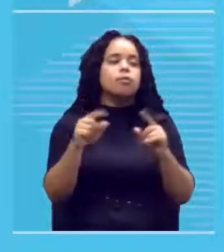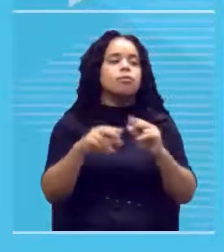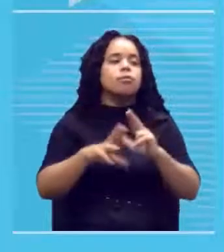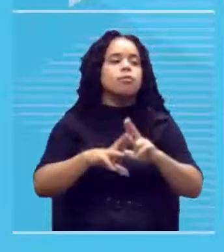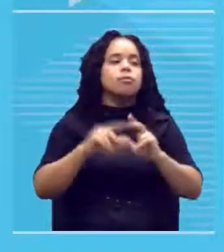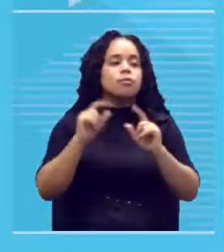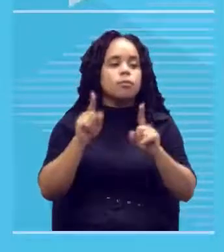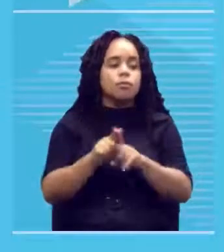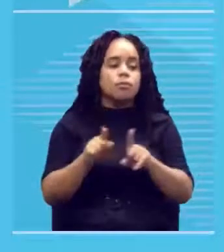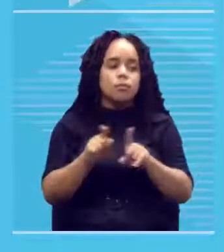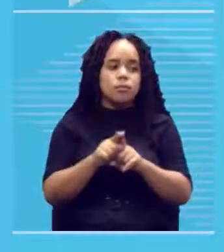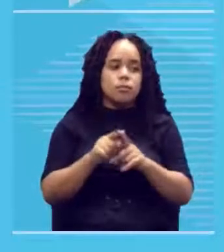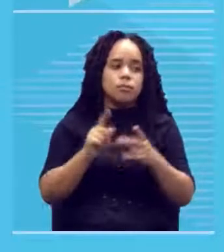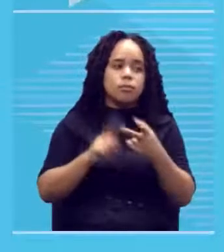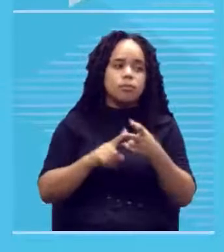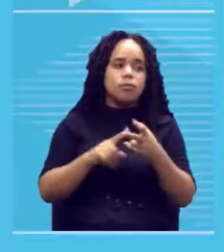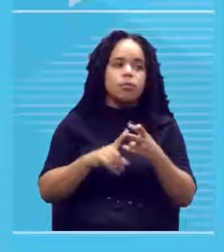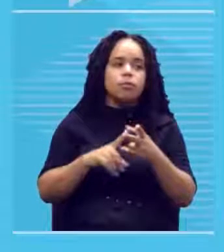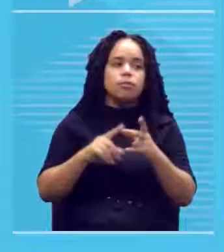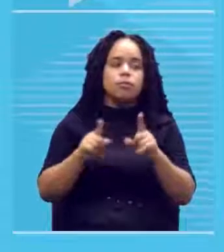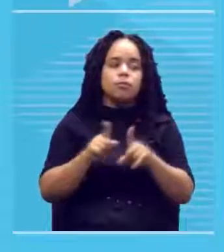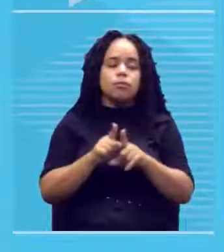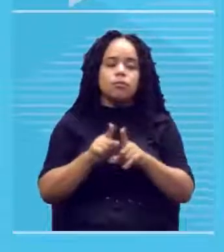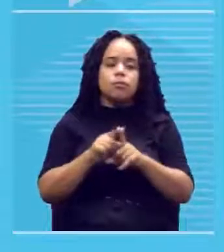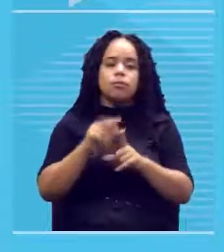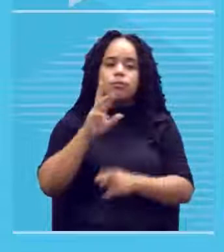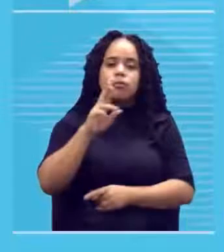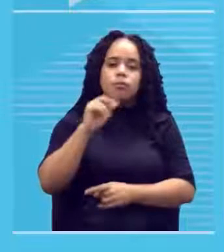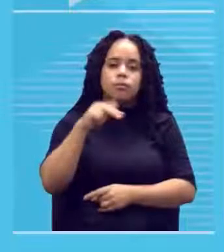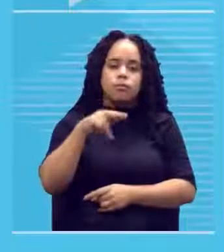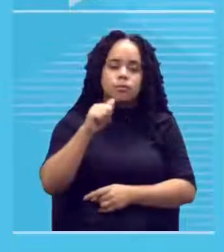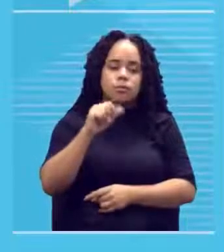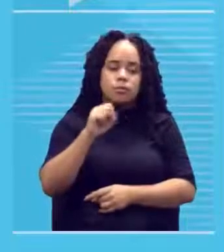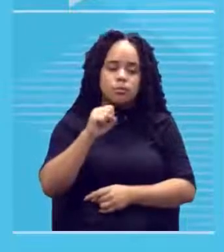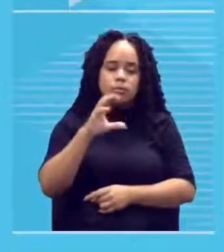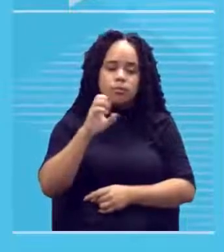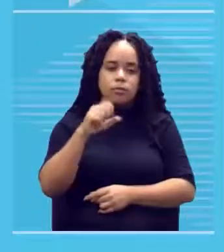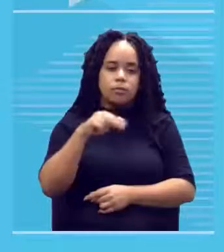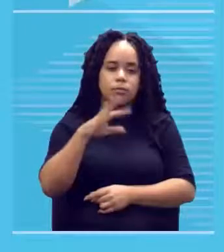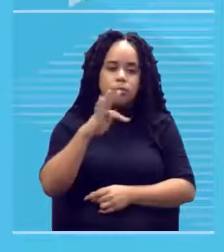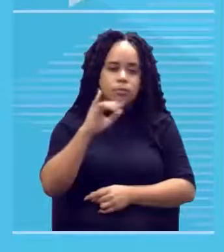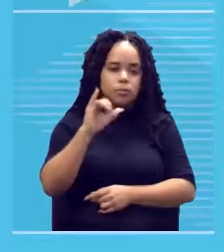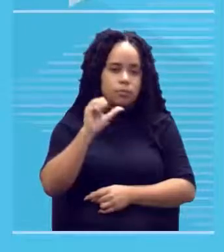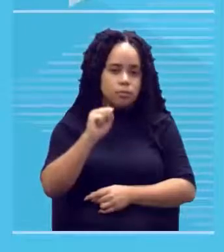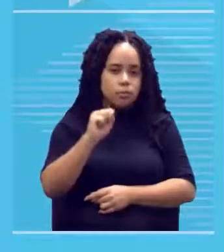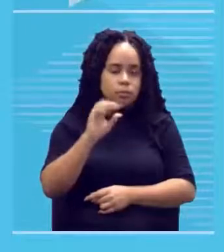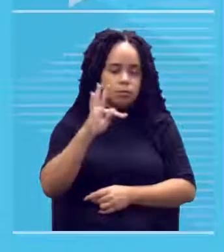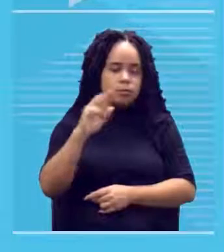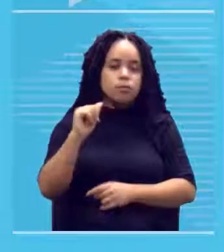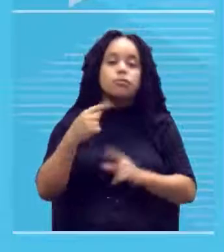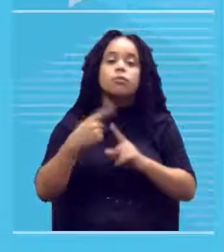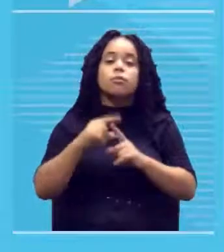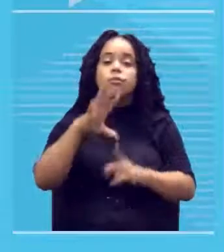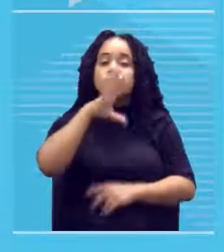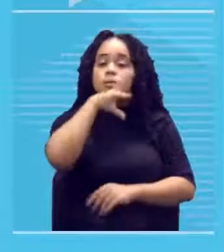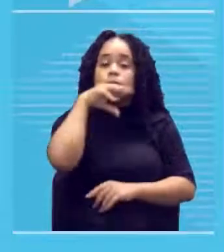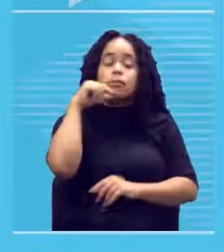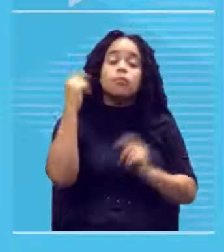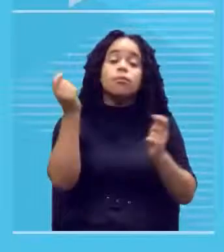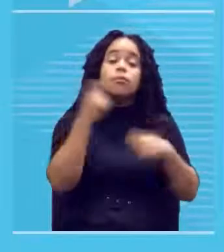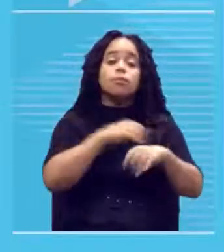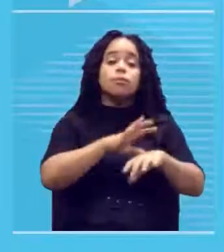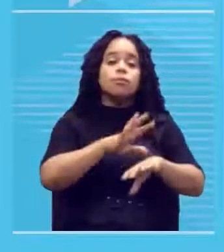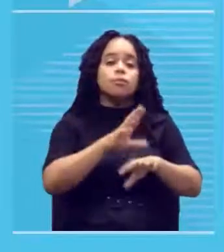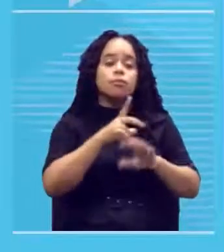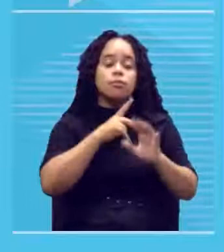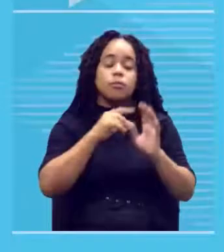e no período renascentista também por causa dessa qualidade de aderir a pintura a superfície que estava